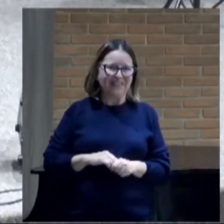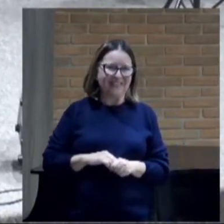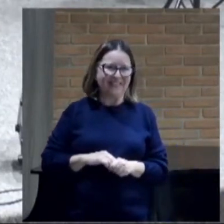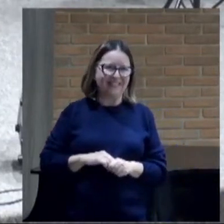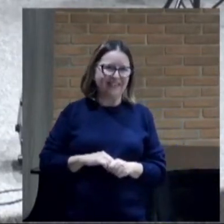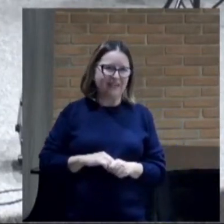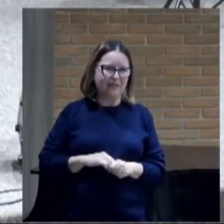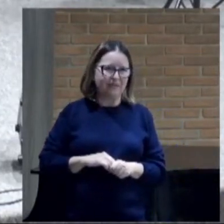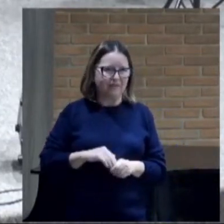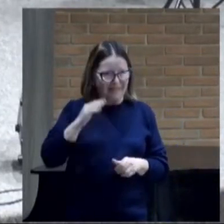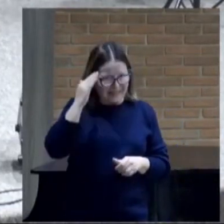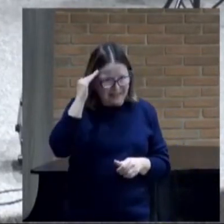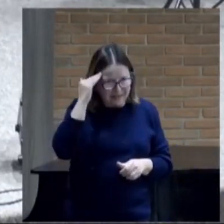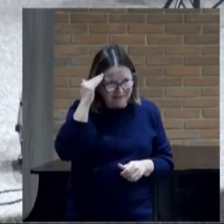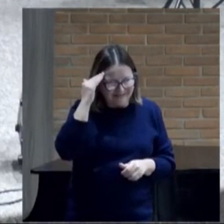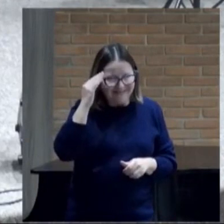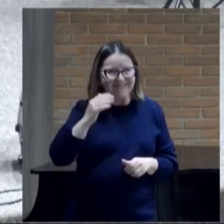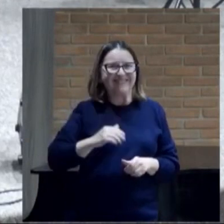você entendeu